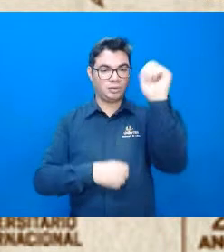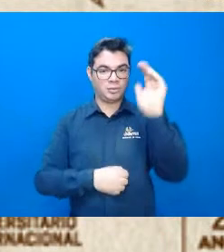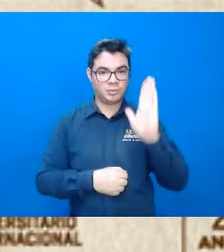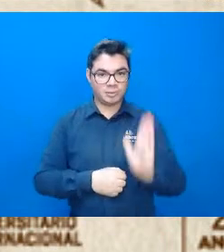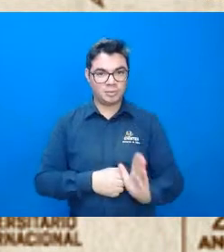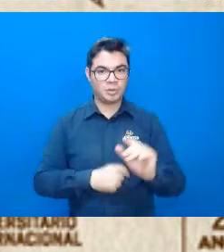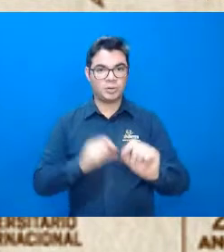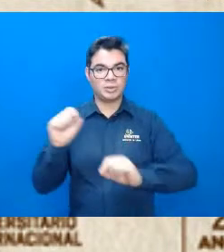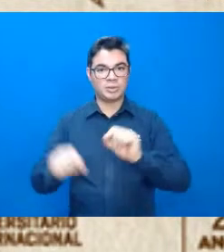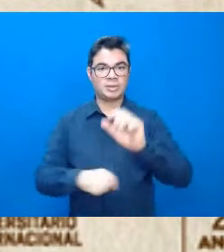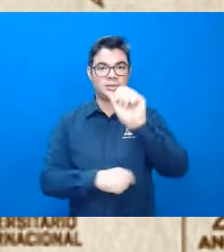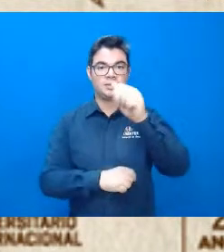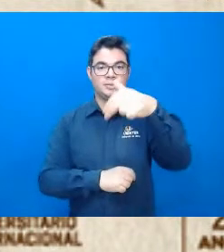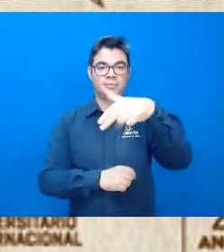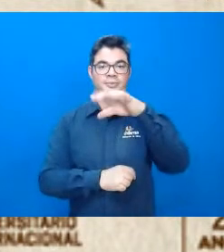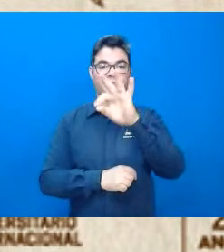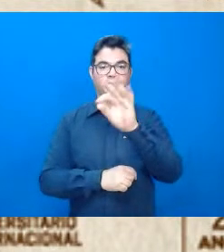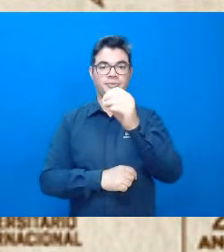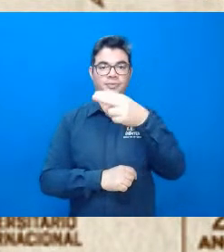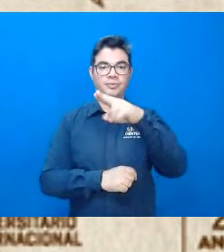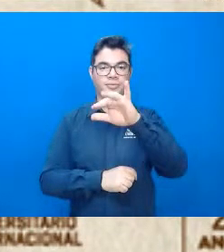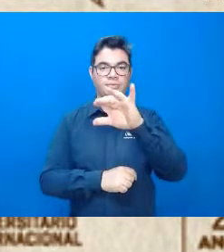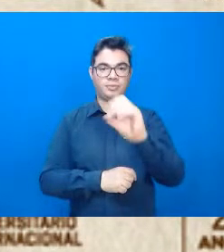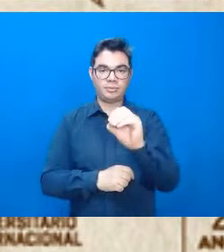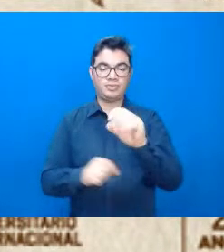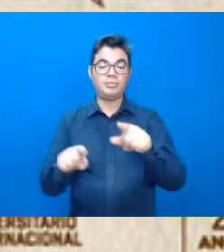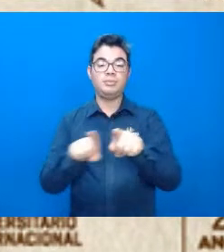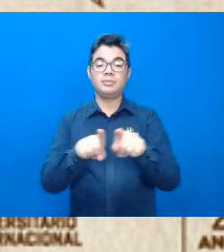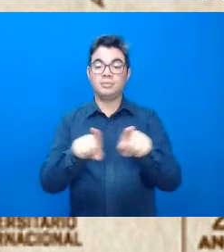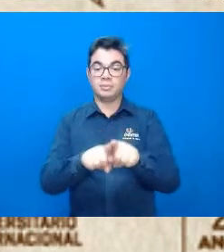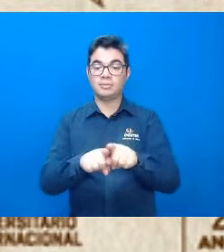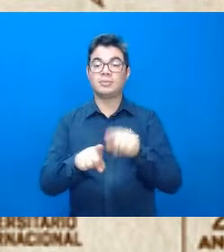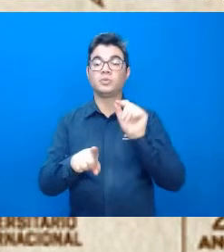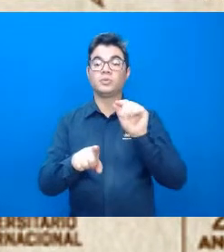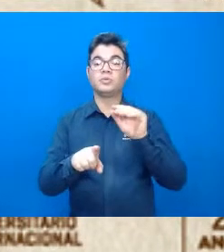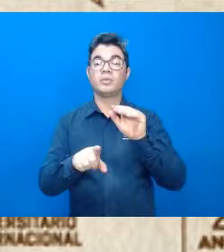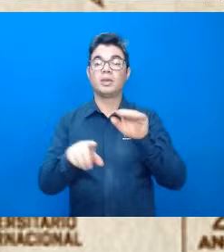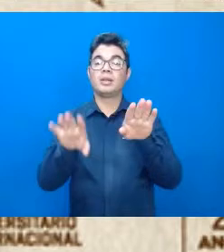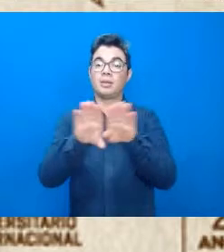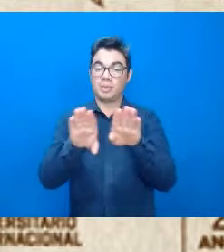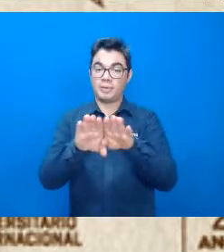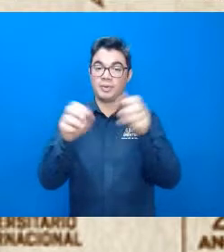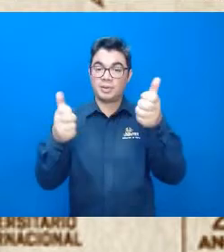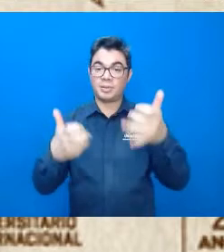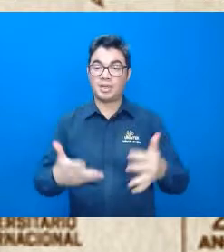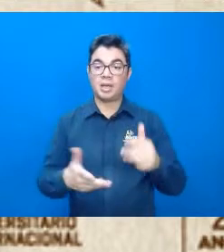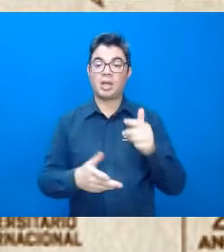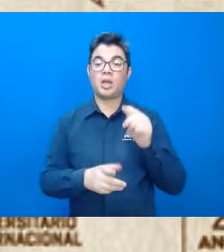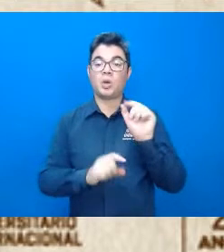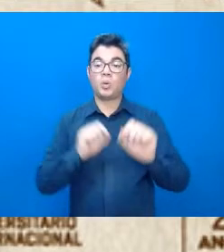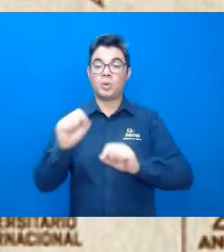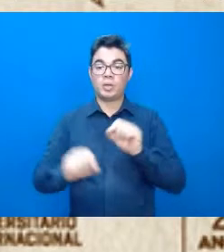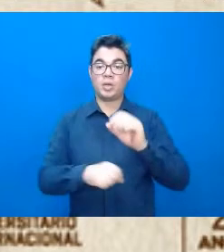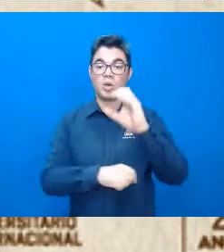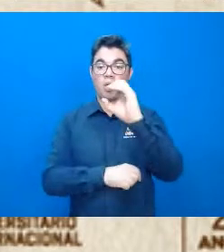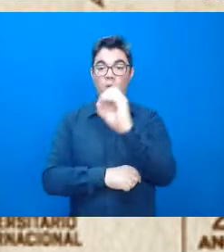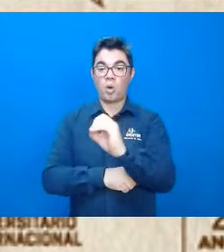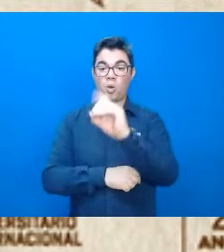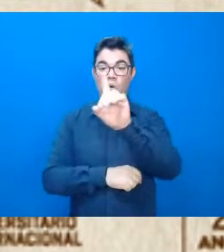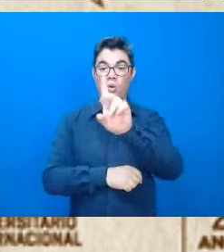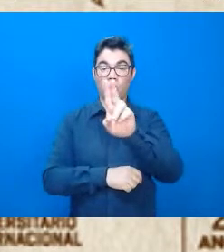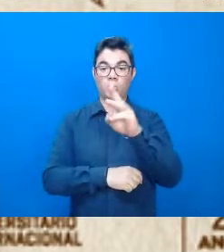Cristofoletti, tá? E, ao mesmo tempo, também apresentando aí o DUM, então, temos um